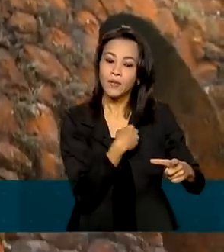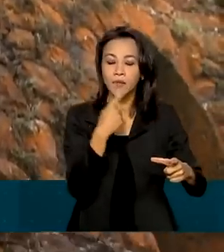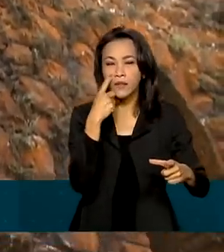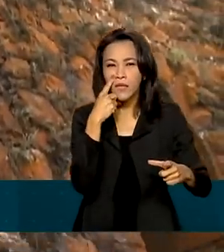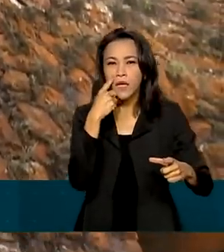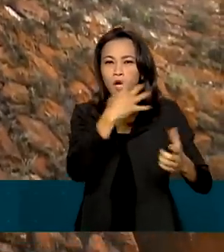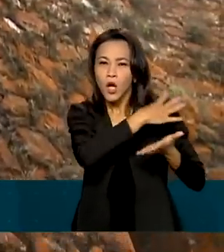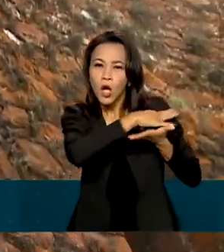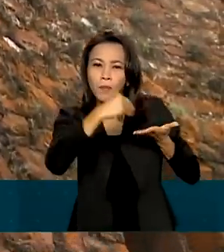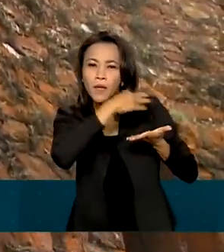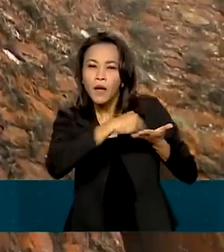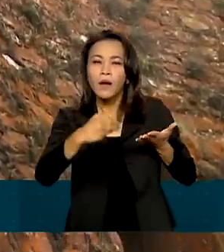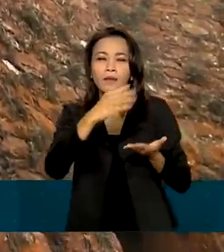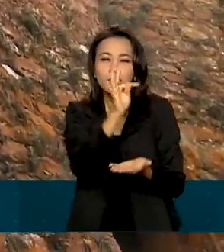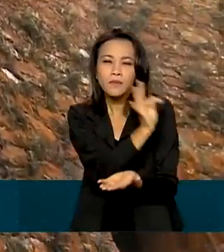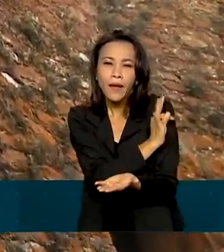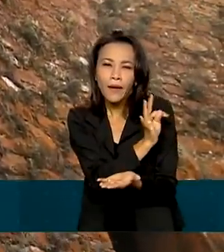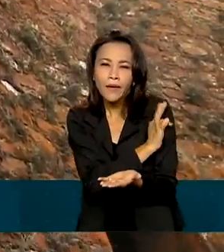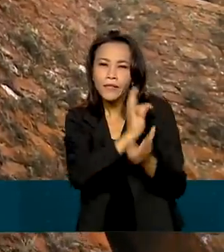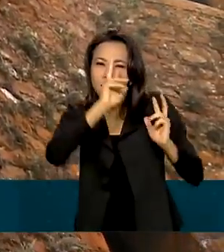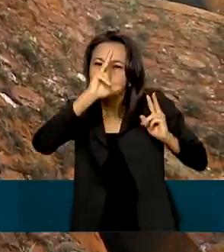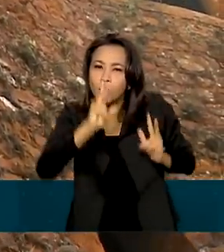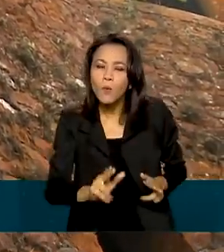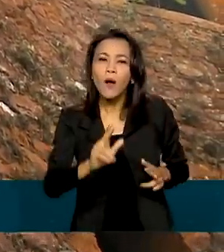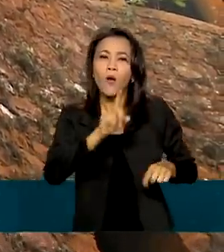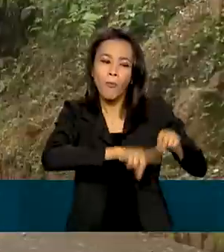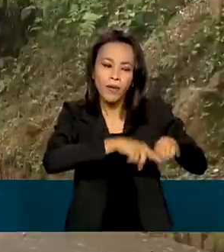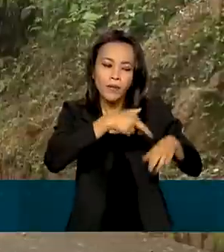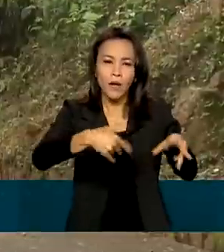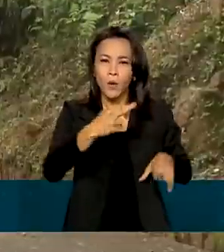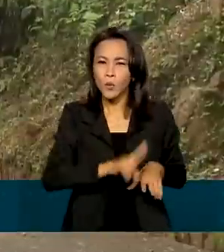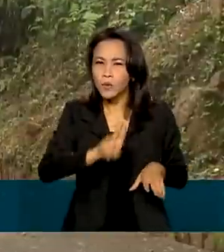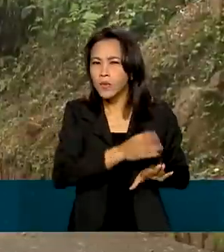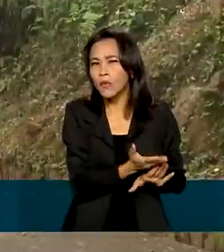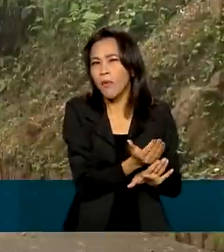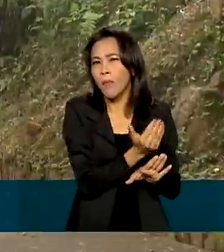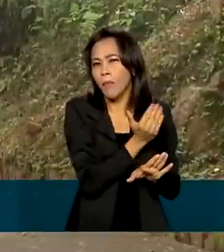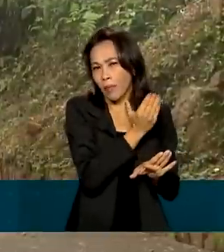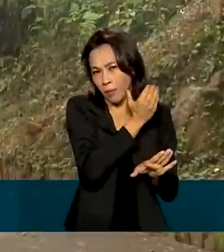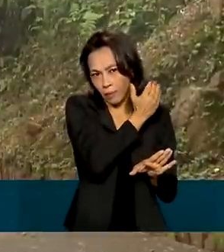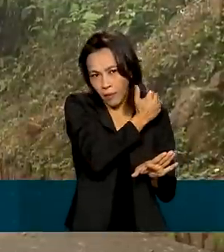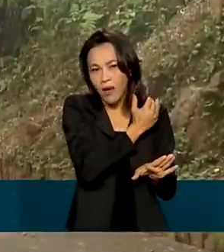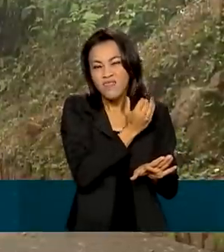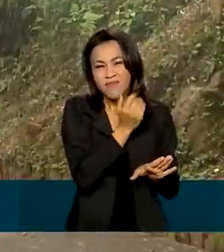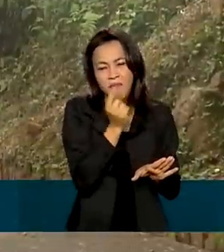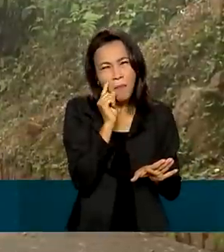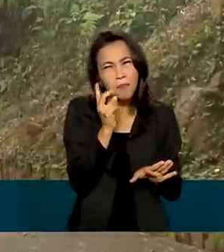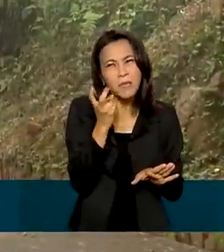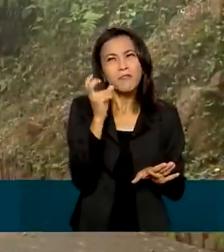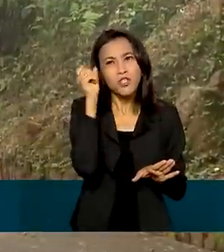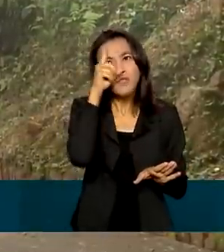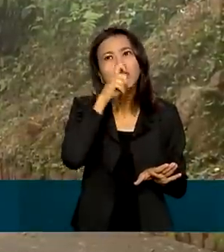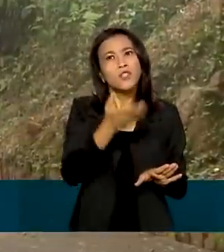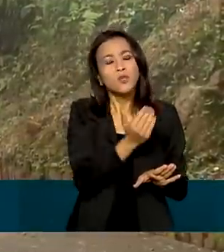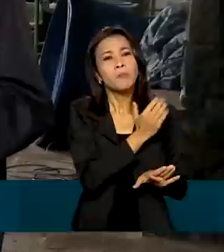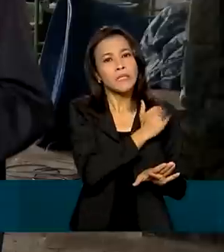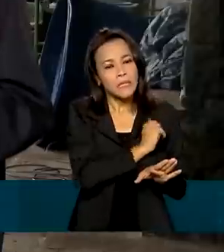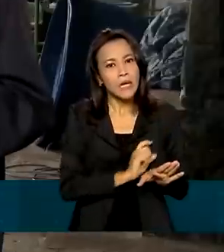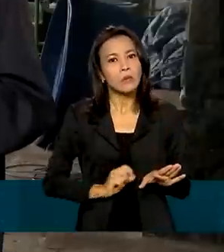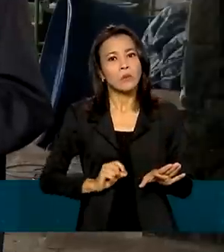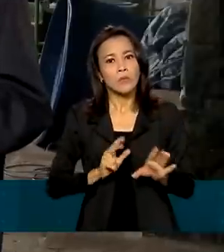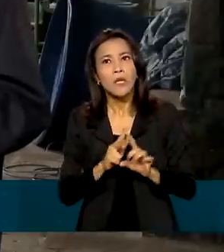técnicas e um material muito semelhante ao que foi usado, a gente observou algumas dificuldades que eles passaram naquela época.